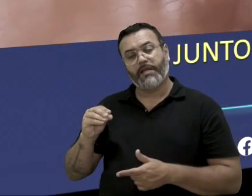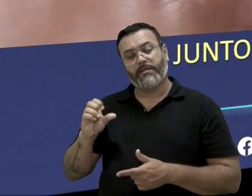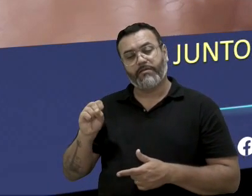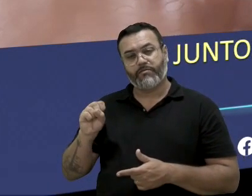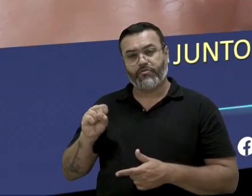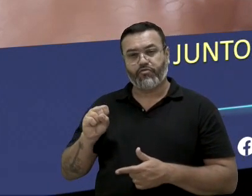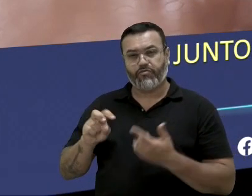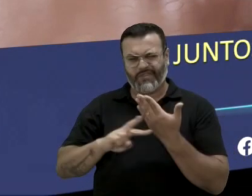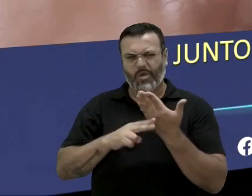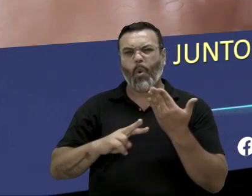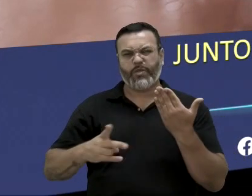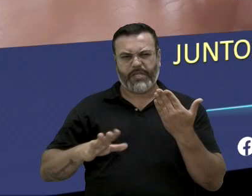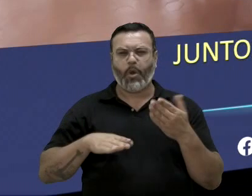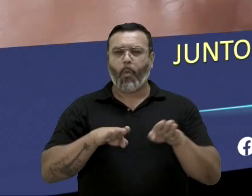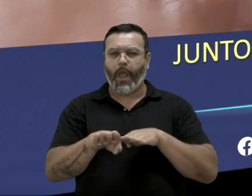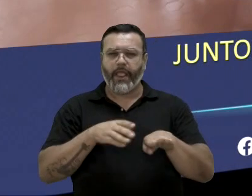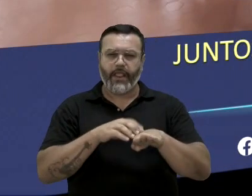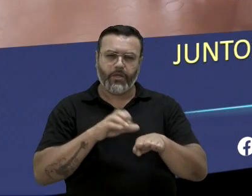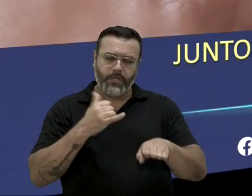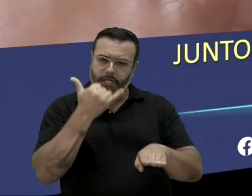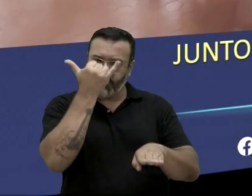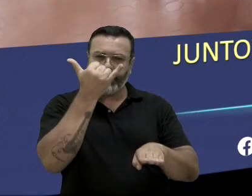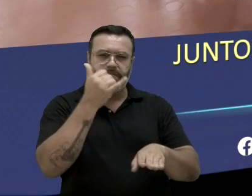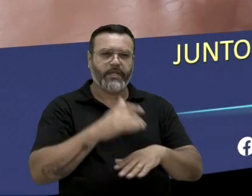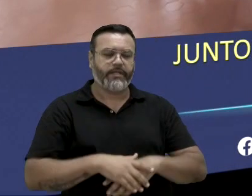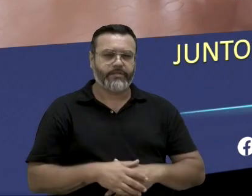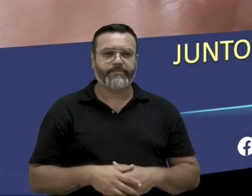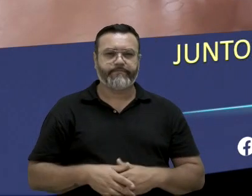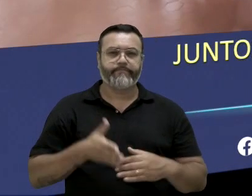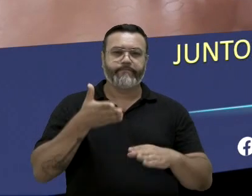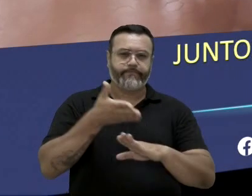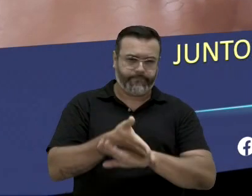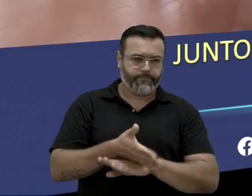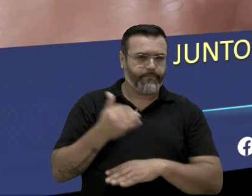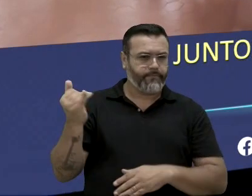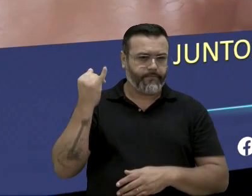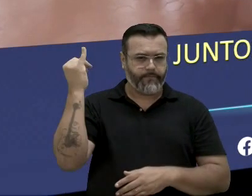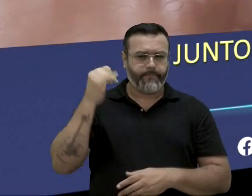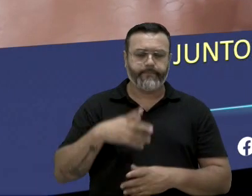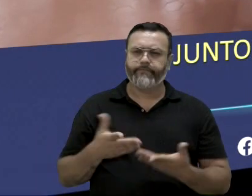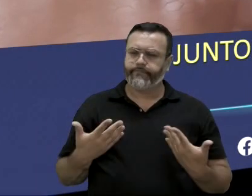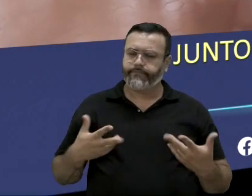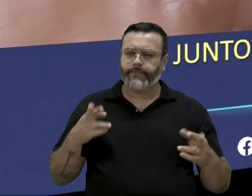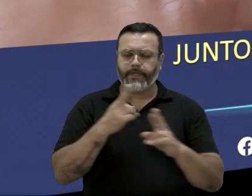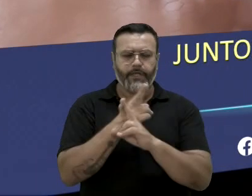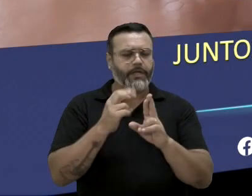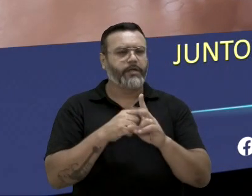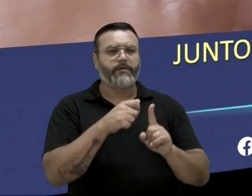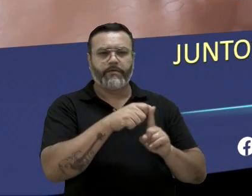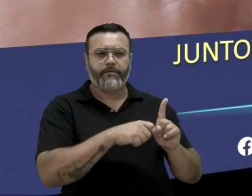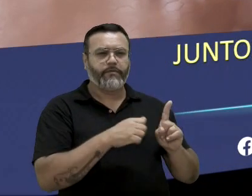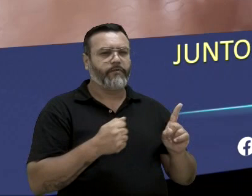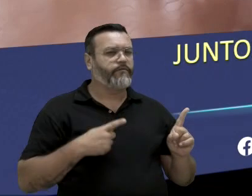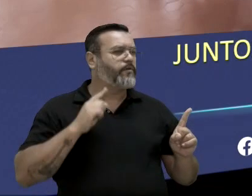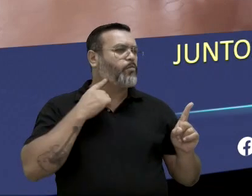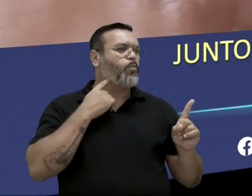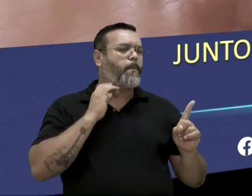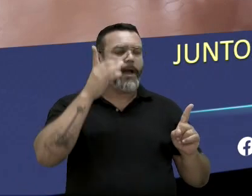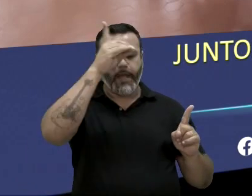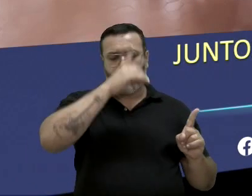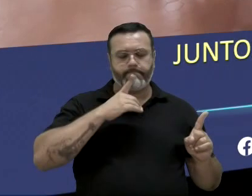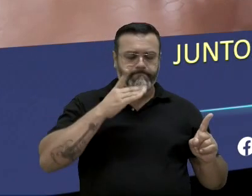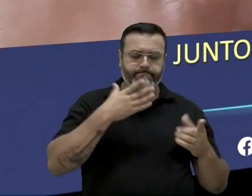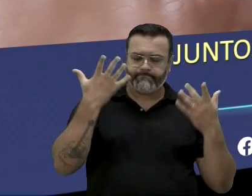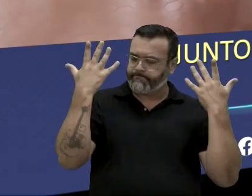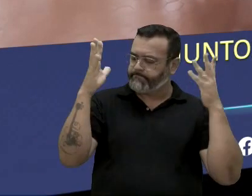vítimas do trânsito. Então, participar, importante aí, da questão do Maio Amarelo, da educação no trânsito. Parabéns aí também ao